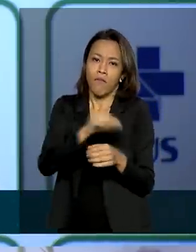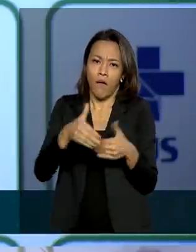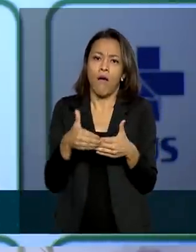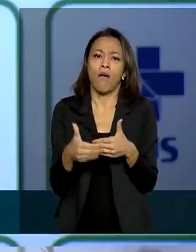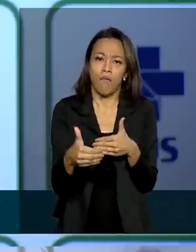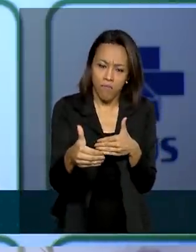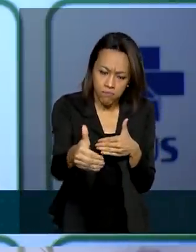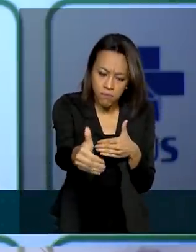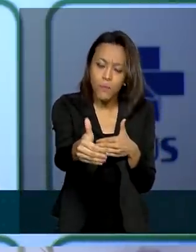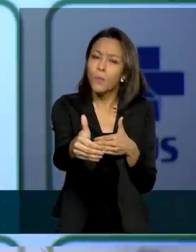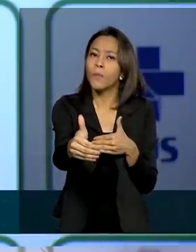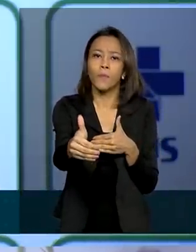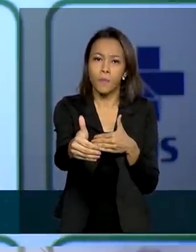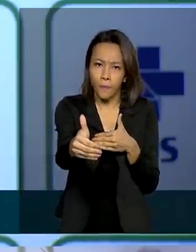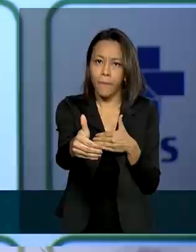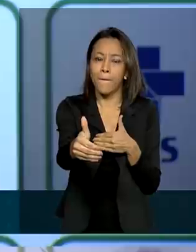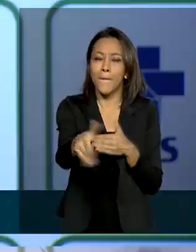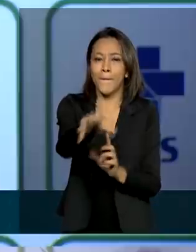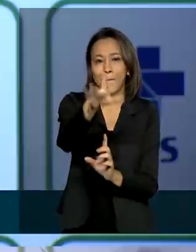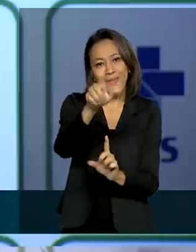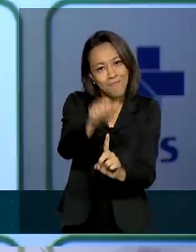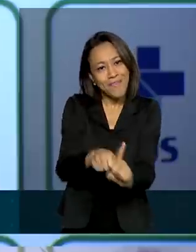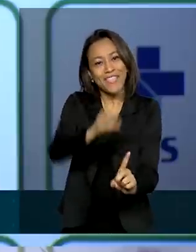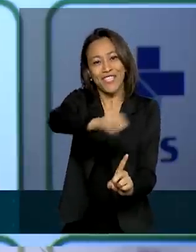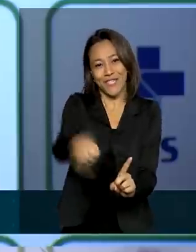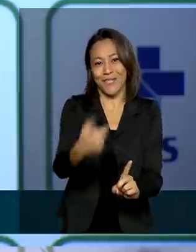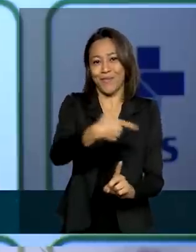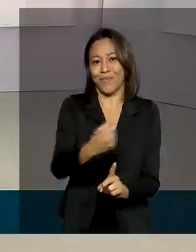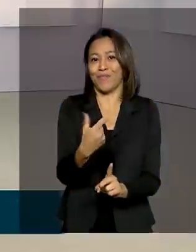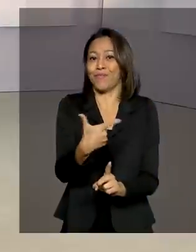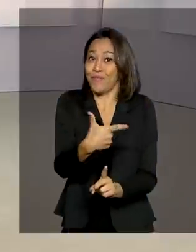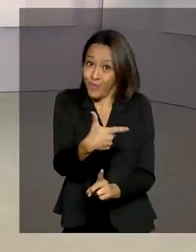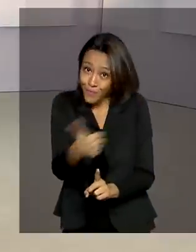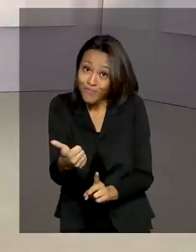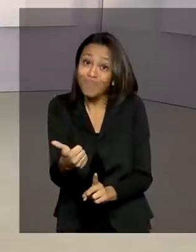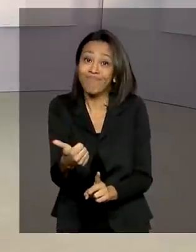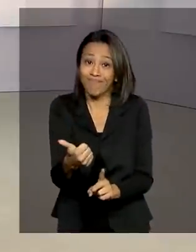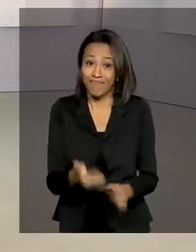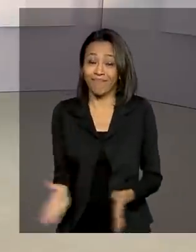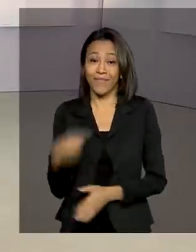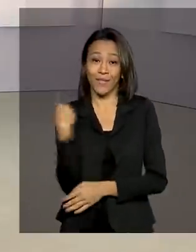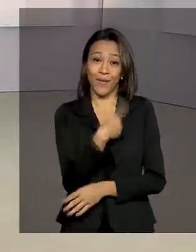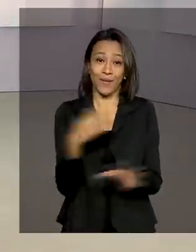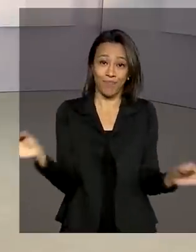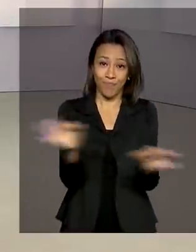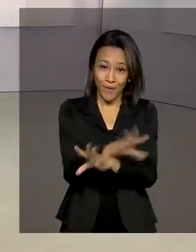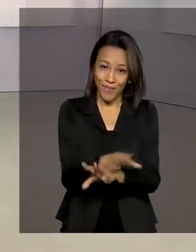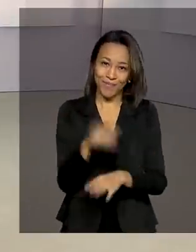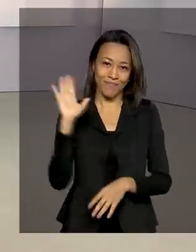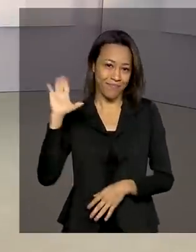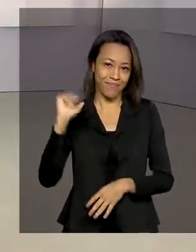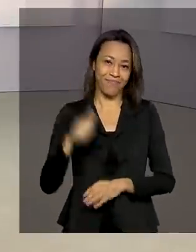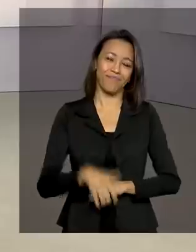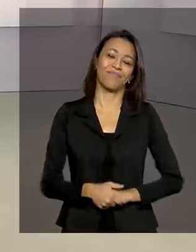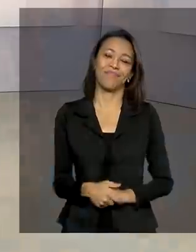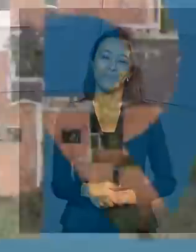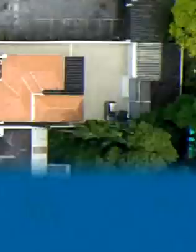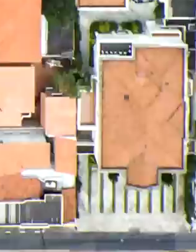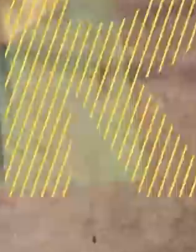imunização da população a partir de janeiro de 2021. A gente fica por aqui. Até a próxima.